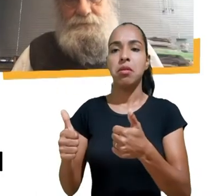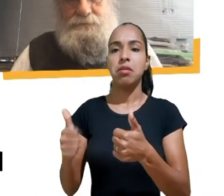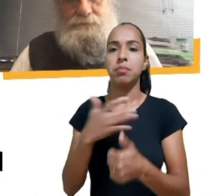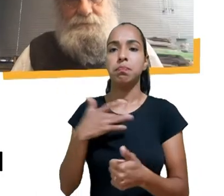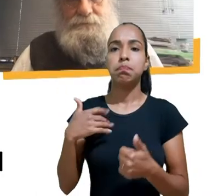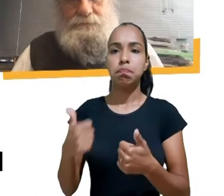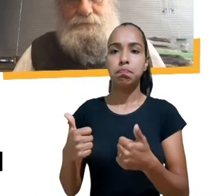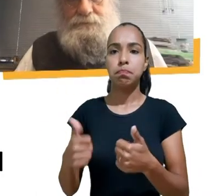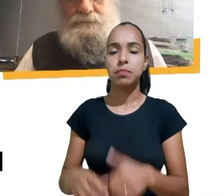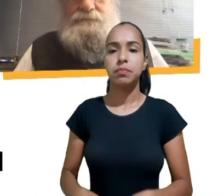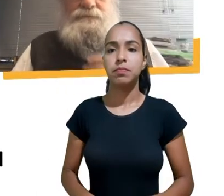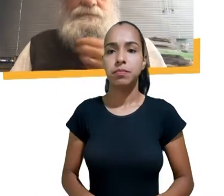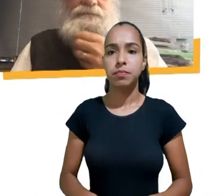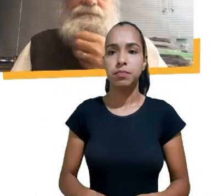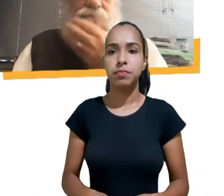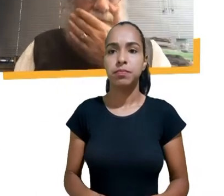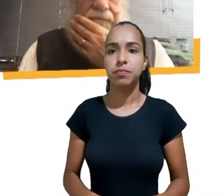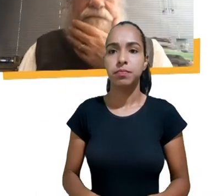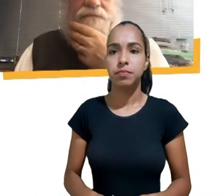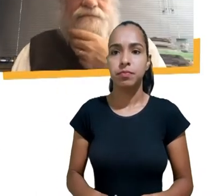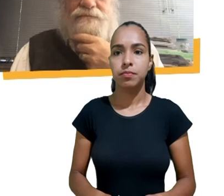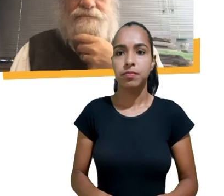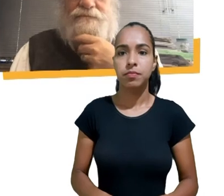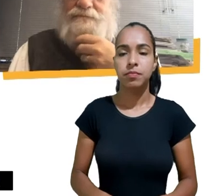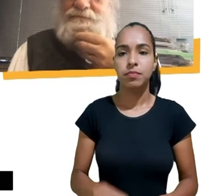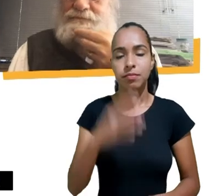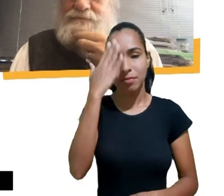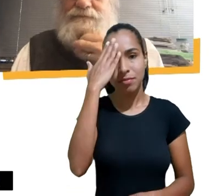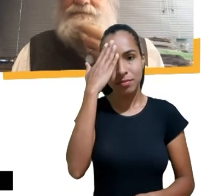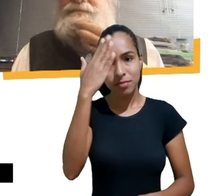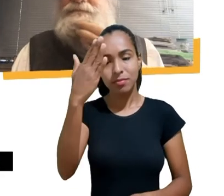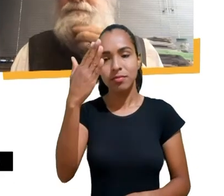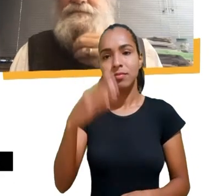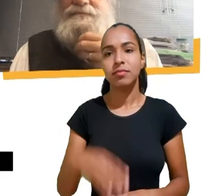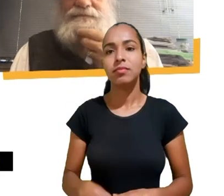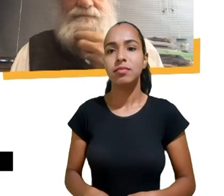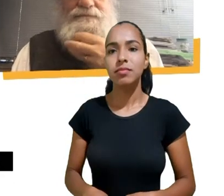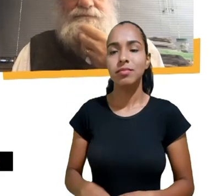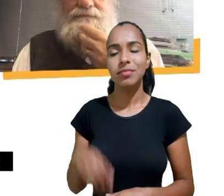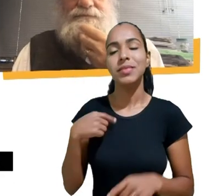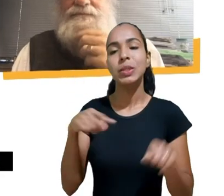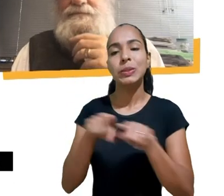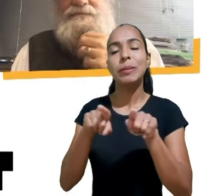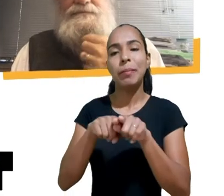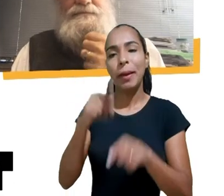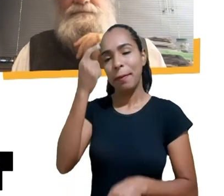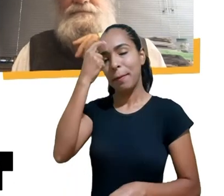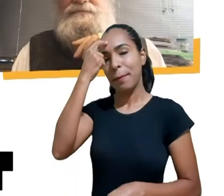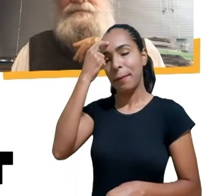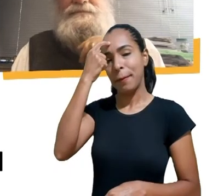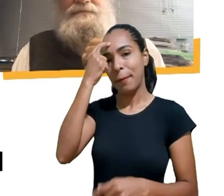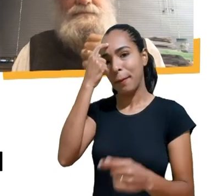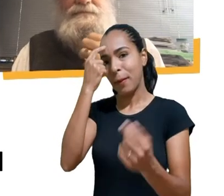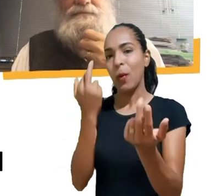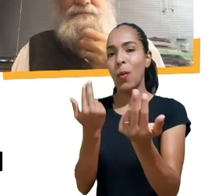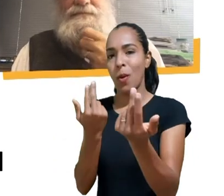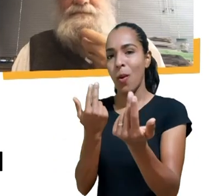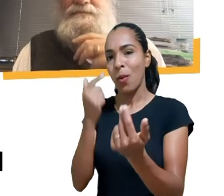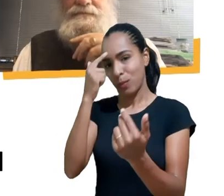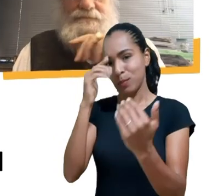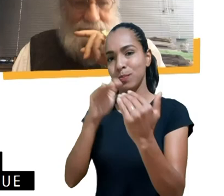obrigada professor Demi eu também sou otimista também acredito que com esse esforço coletivo enfim